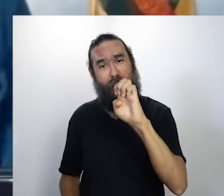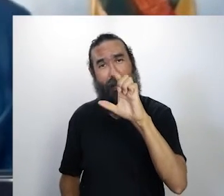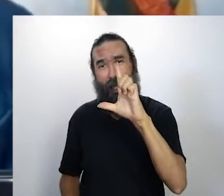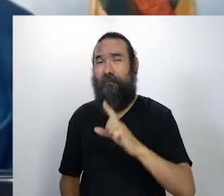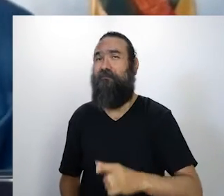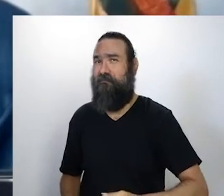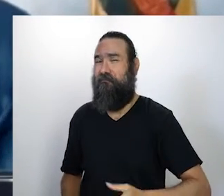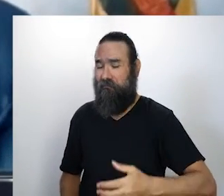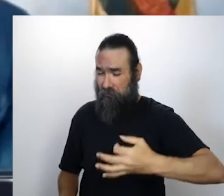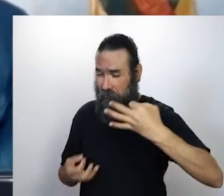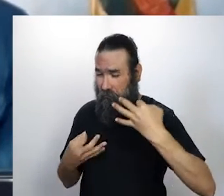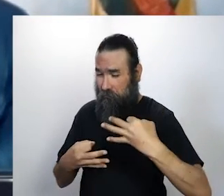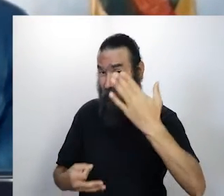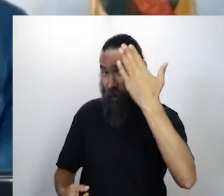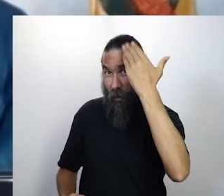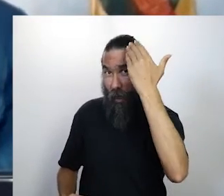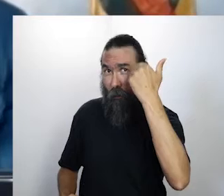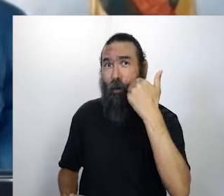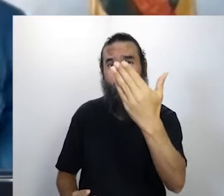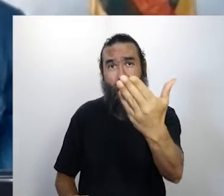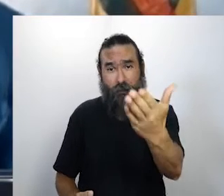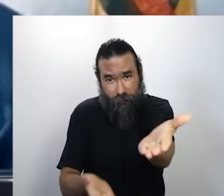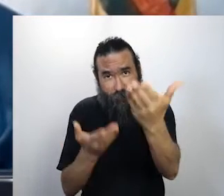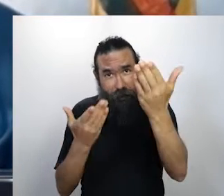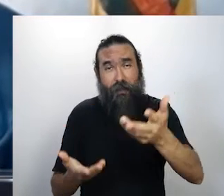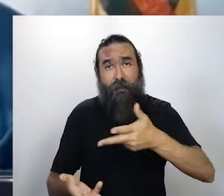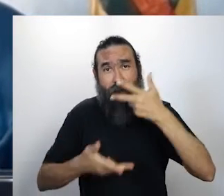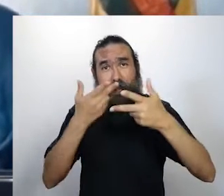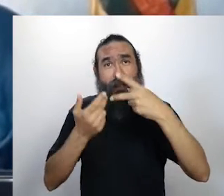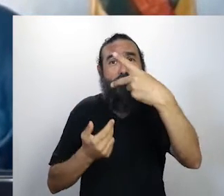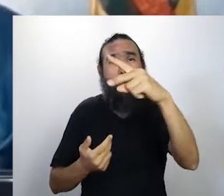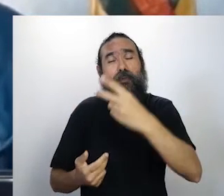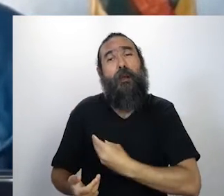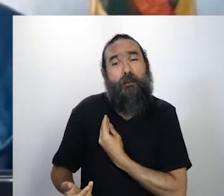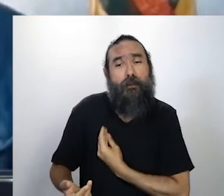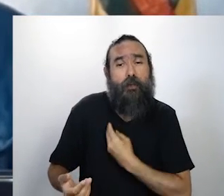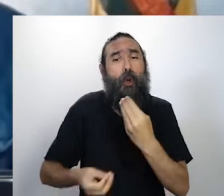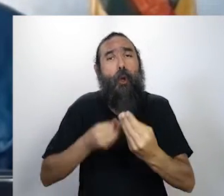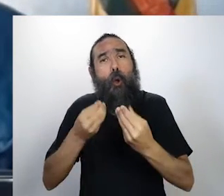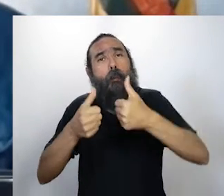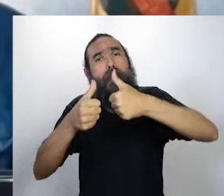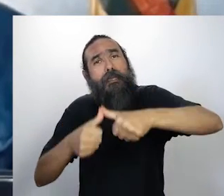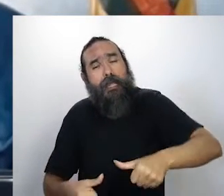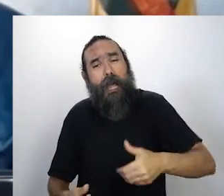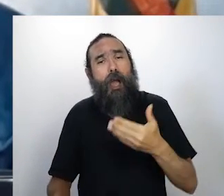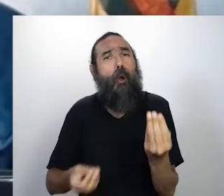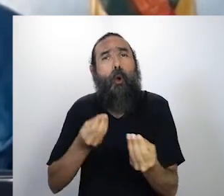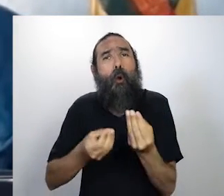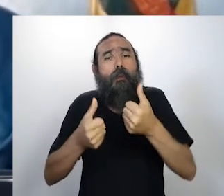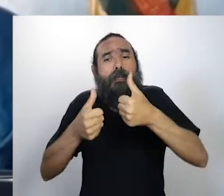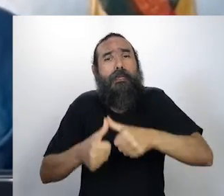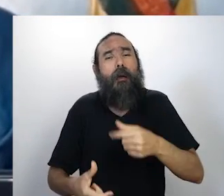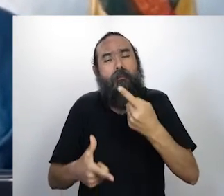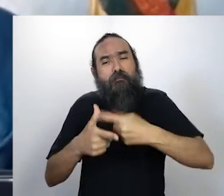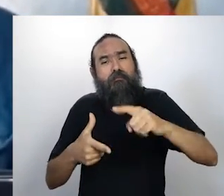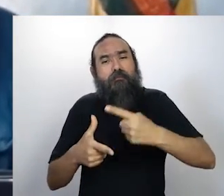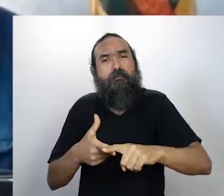Quimboque mesmo, é o cão do segundo livro, Gabriel Levi, irmão, diga como é que você está para a gente e me diga como é que está passando por esse processo todo.